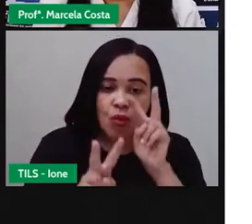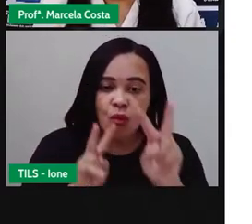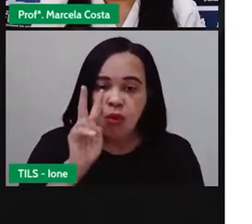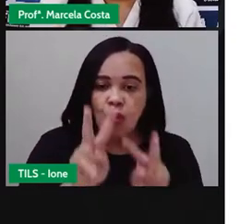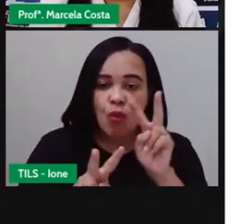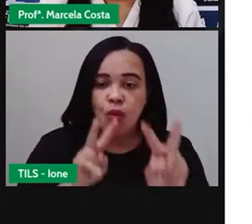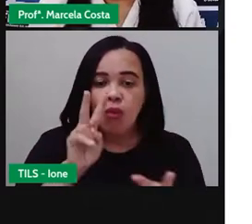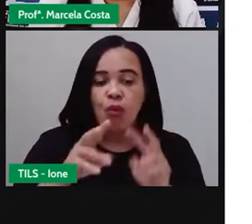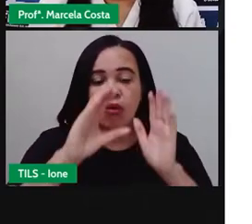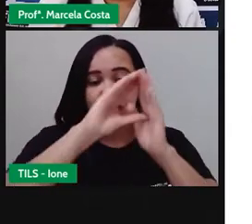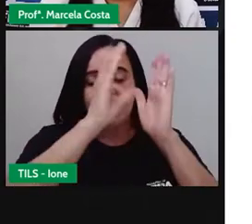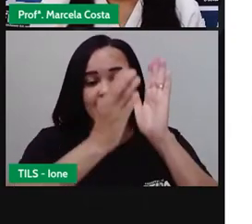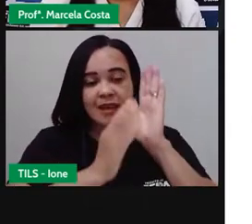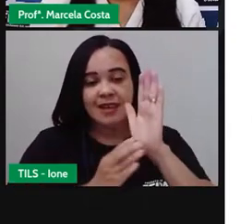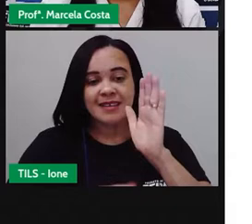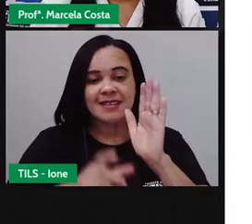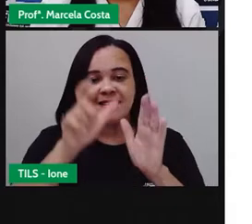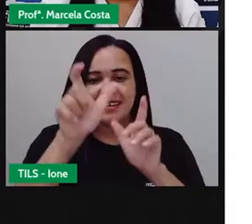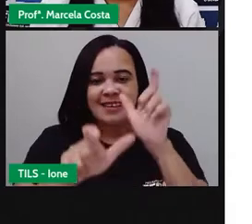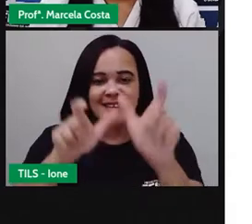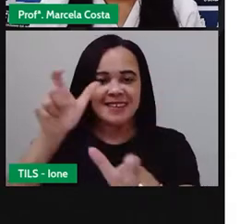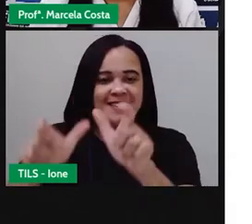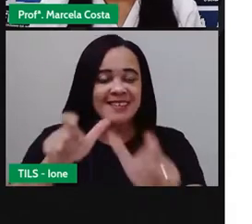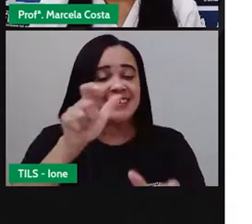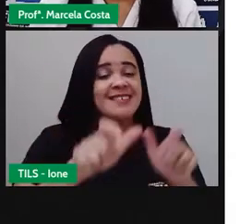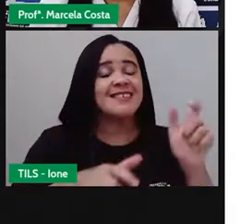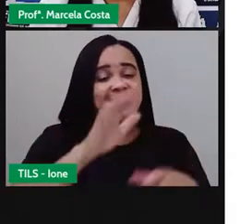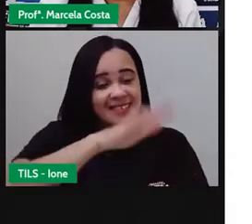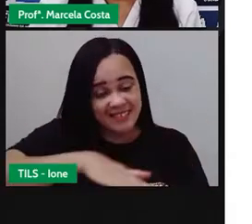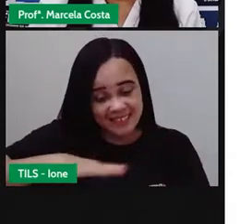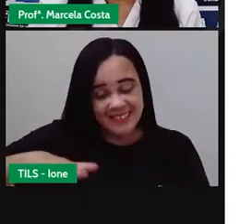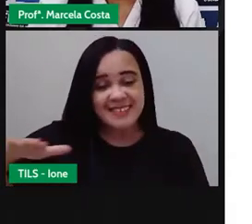características físicas físicas dessas crianças.